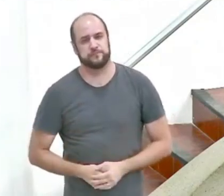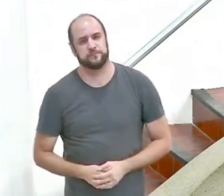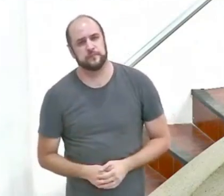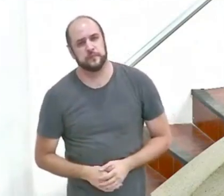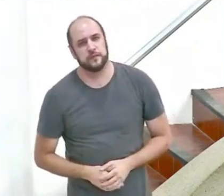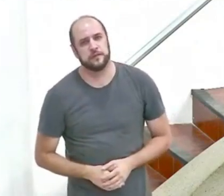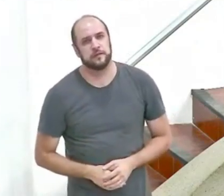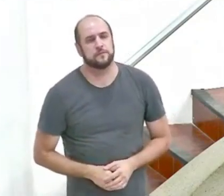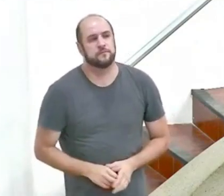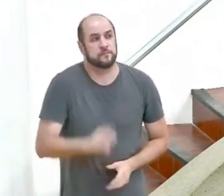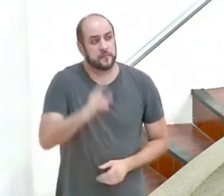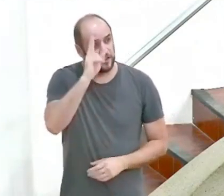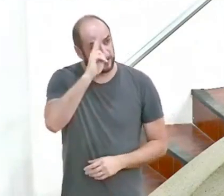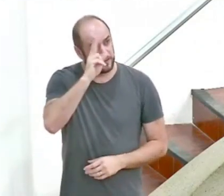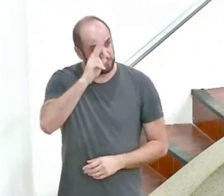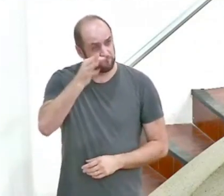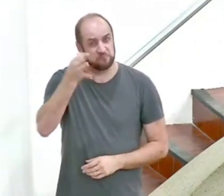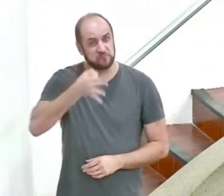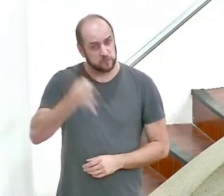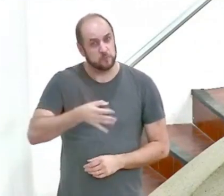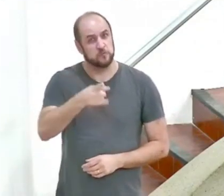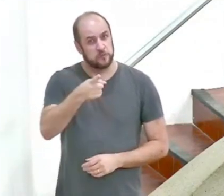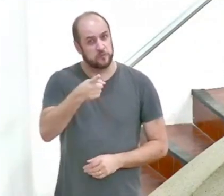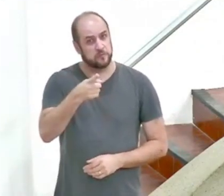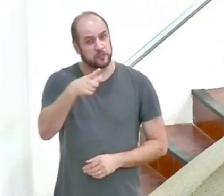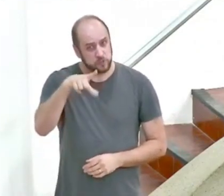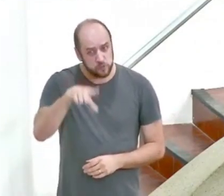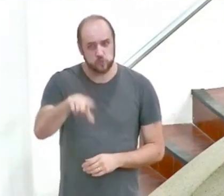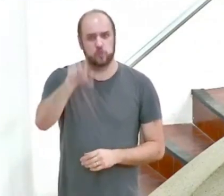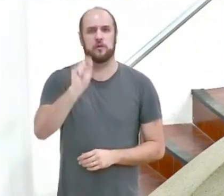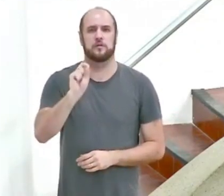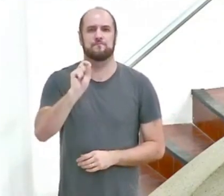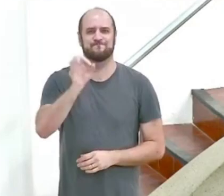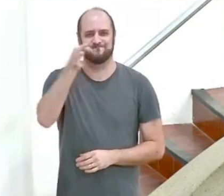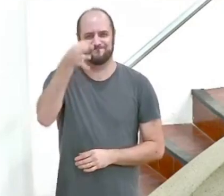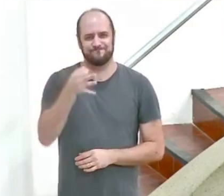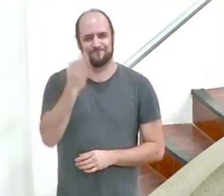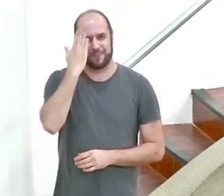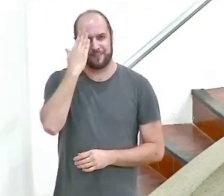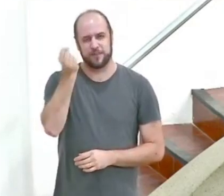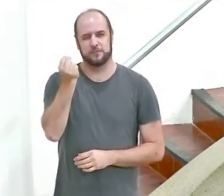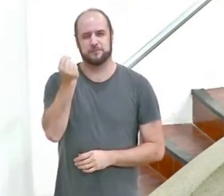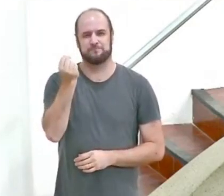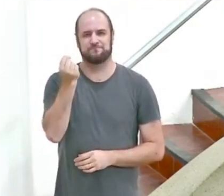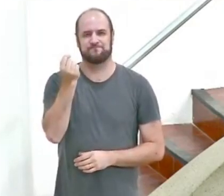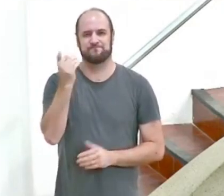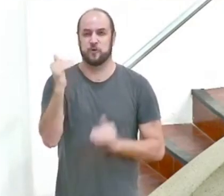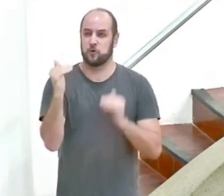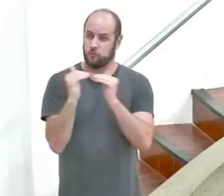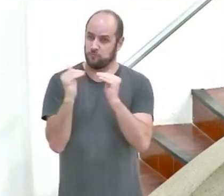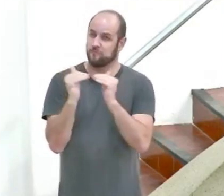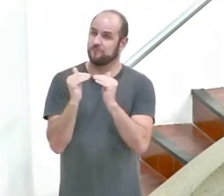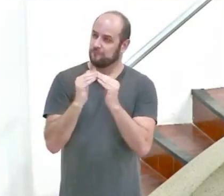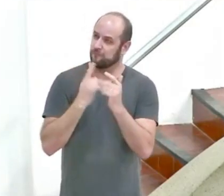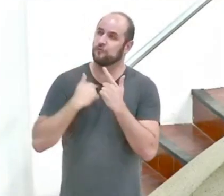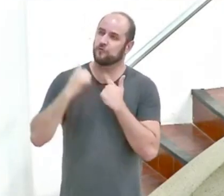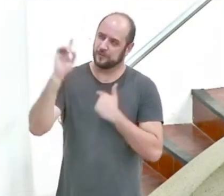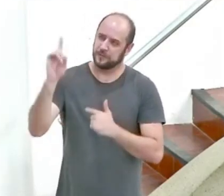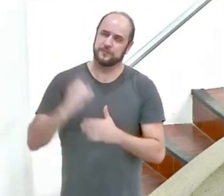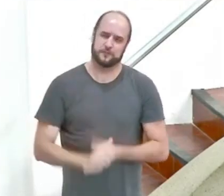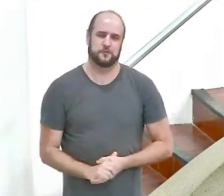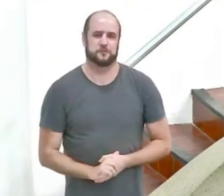Lembrar-se disso, certamente guiará você, a tomar decisões sábias, de acordo com a vontade